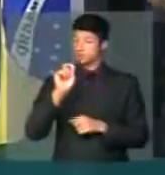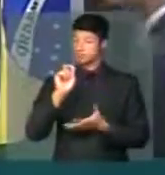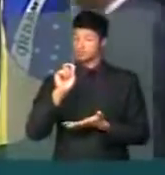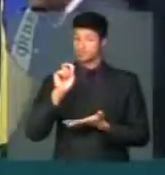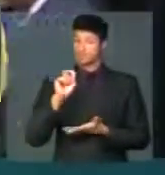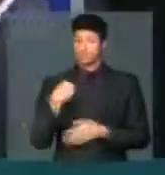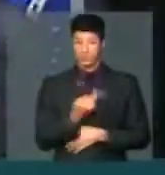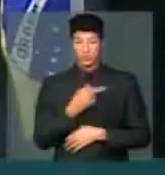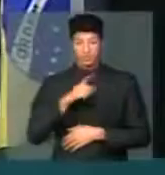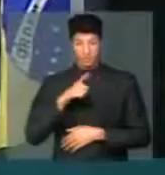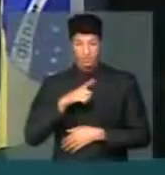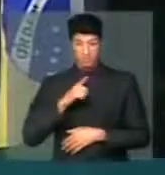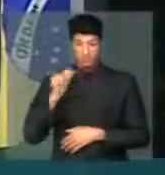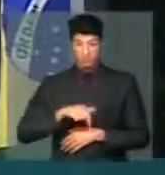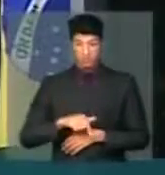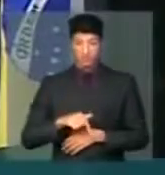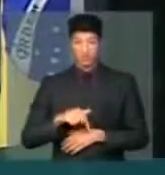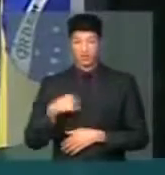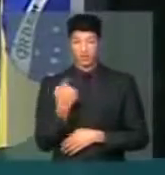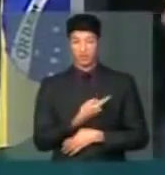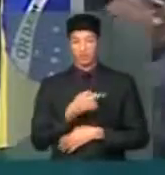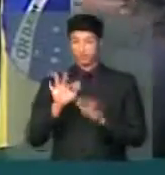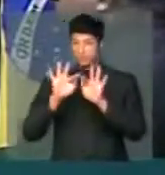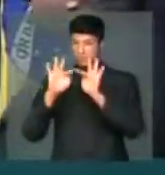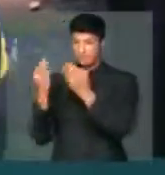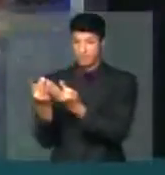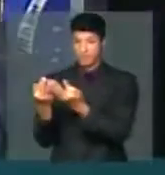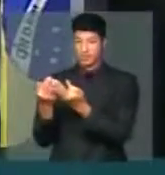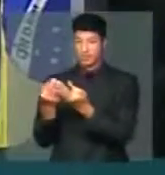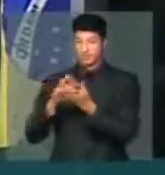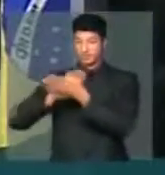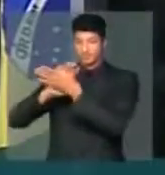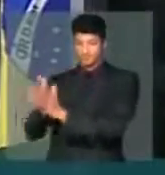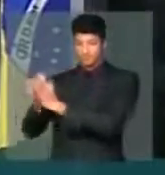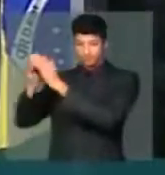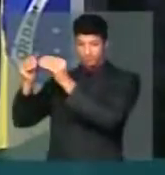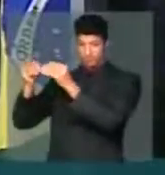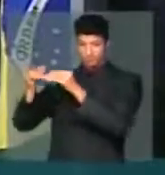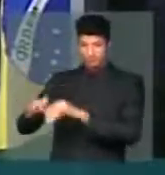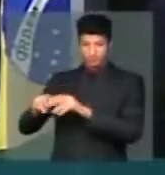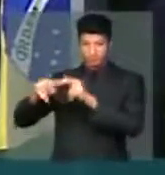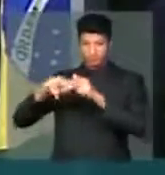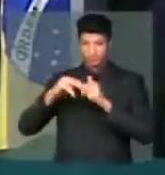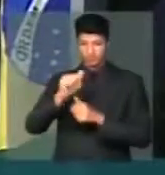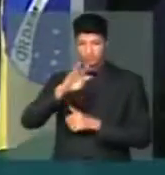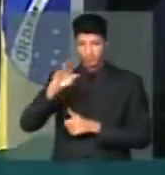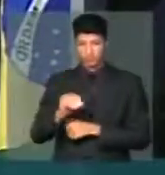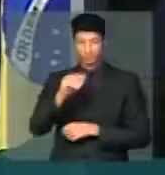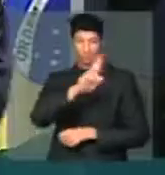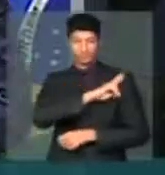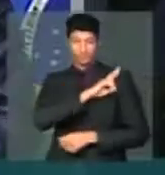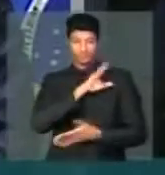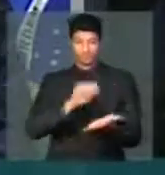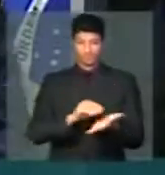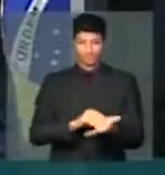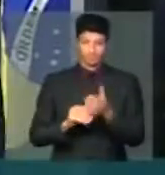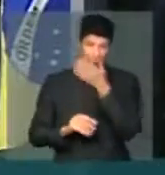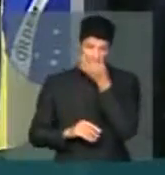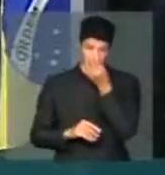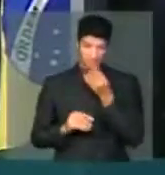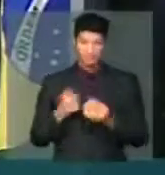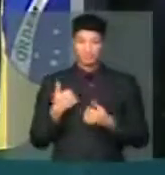nós tenhamos as nossas famílias destruídas por um ato de irresponsabilidade.